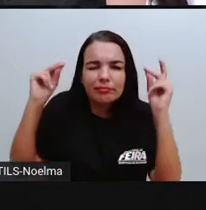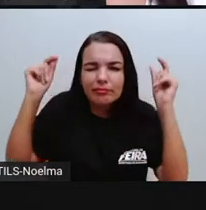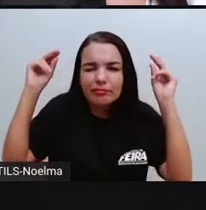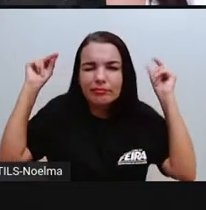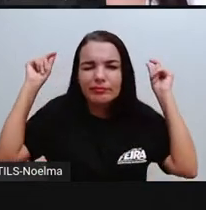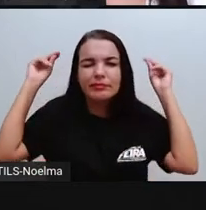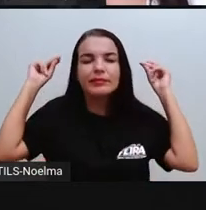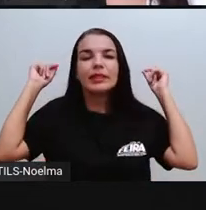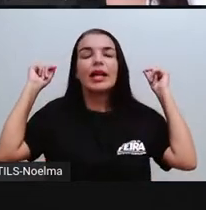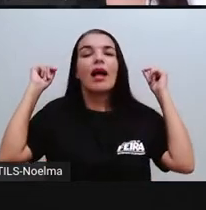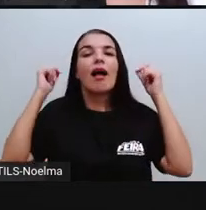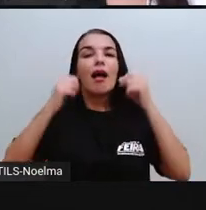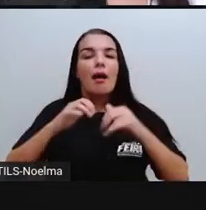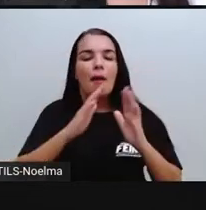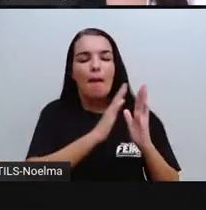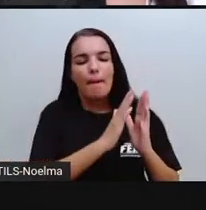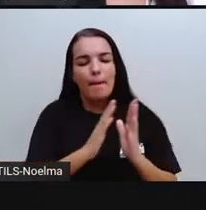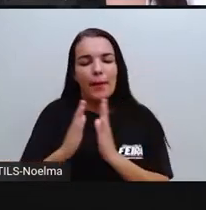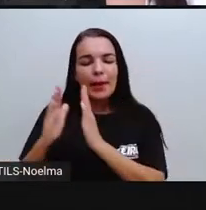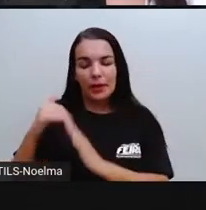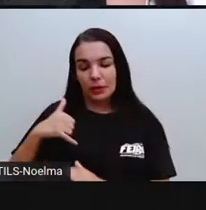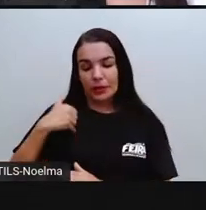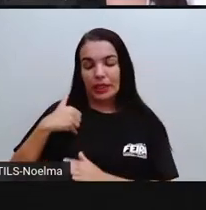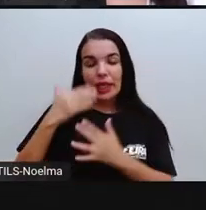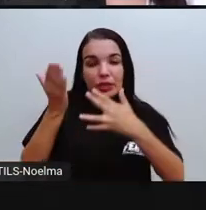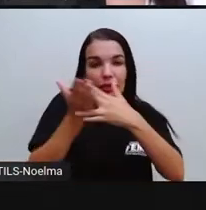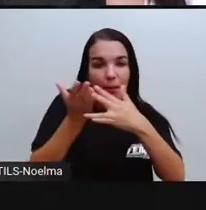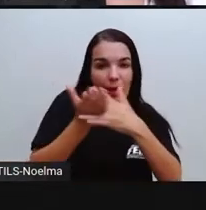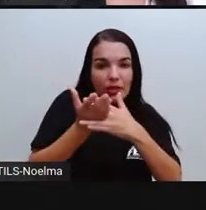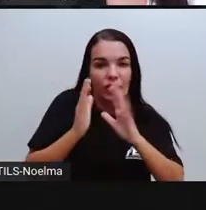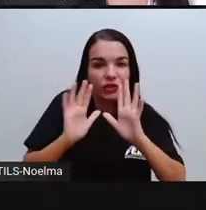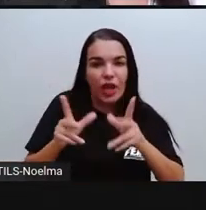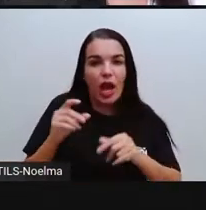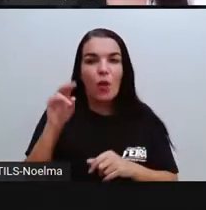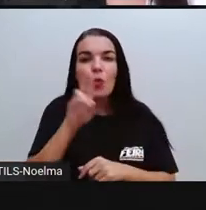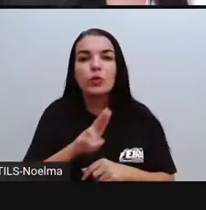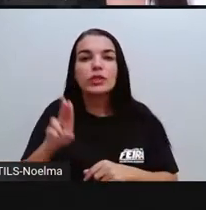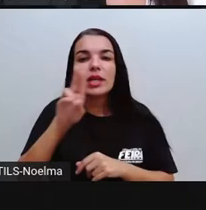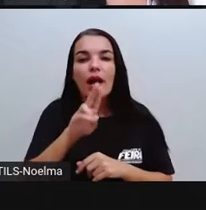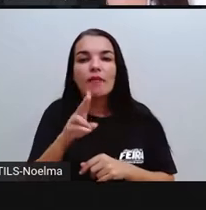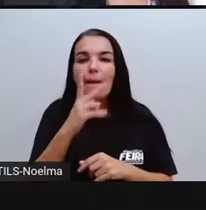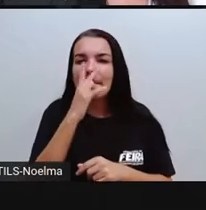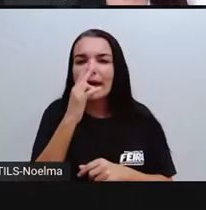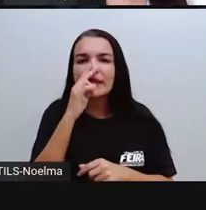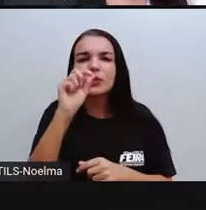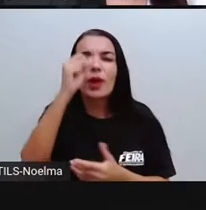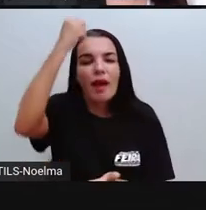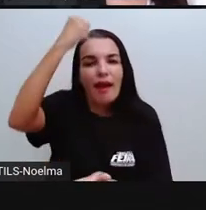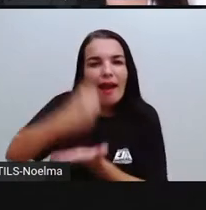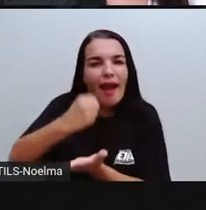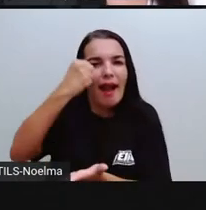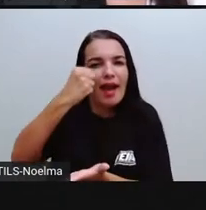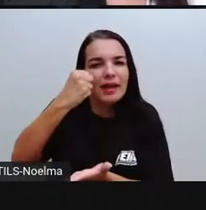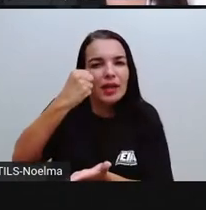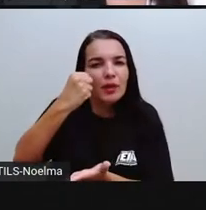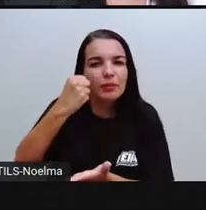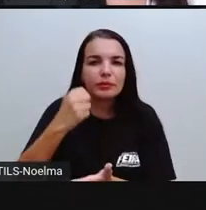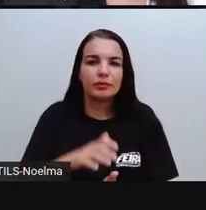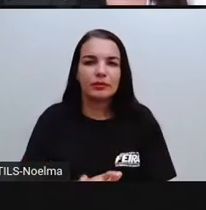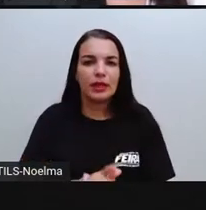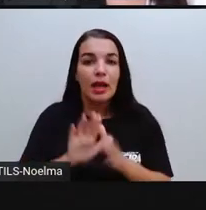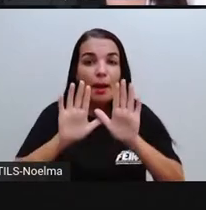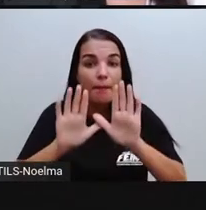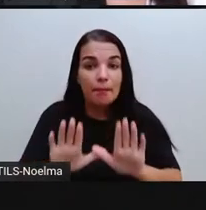Desde a Idade Média, se utiliza essa técnica, como eu disse pra vocês, como se fosse um carimbo para fazer livros.